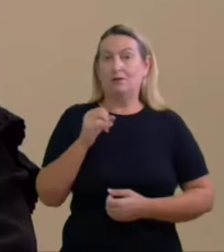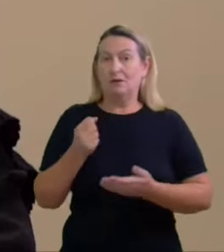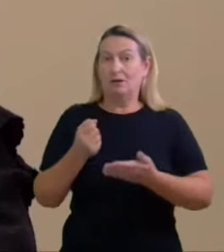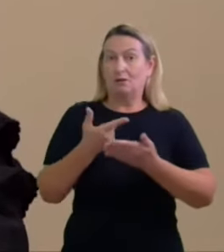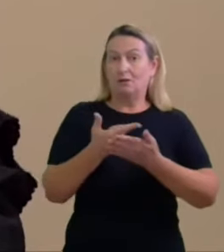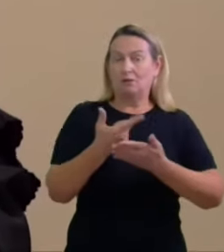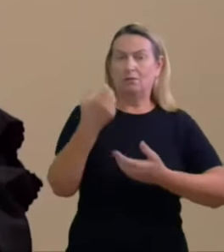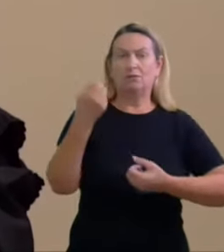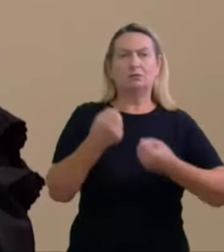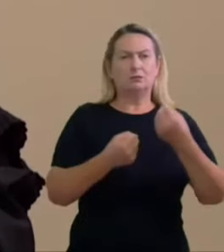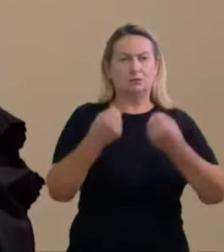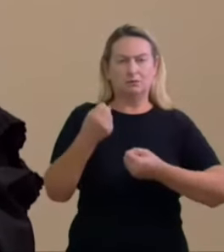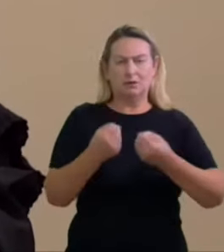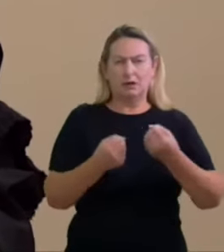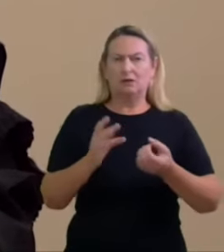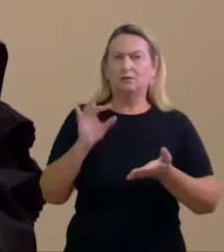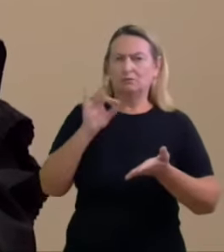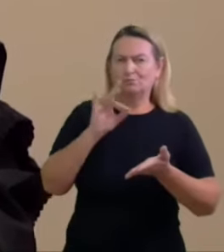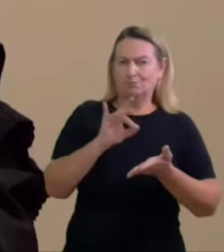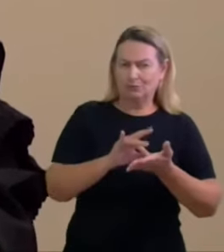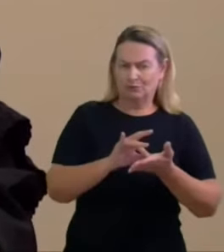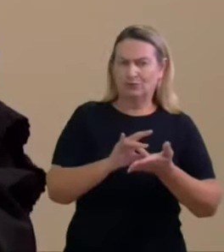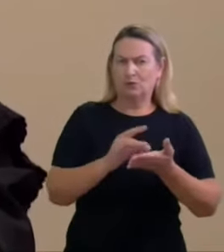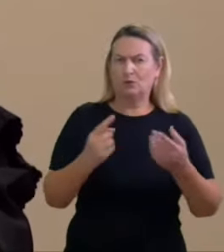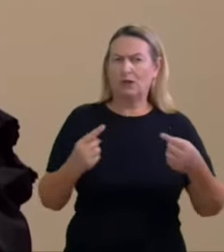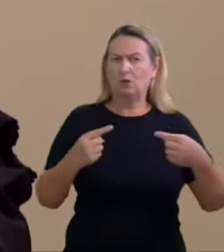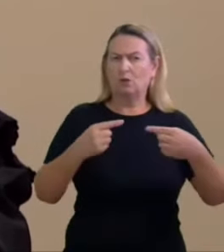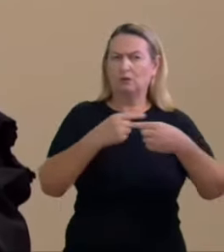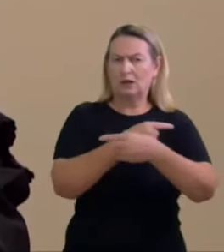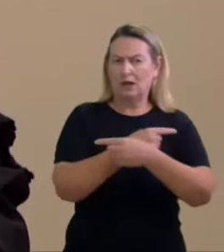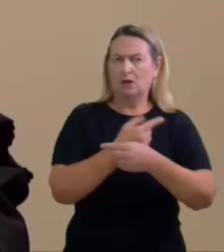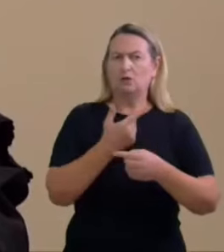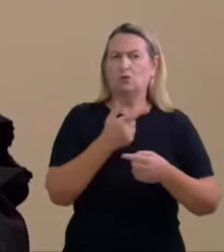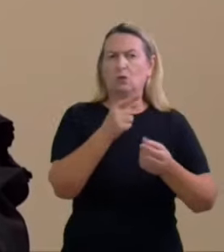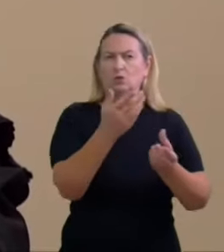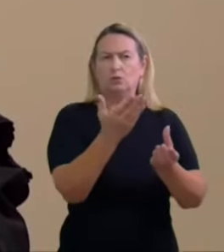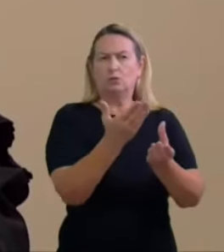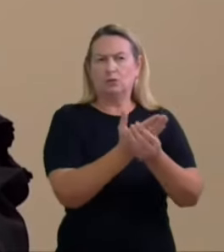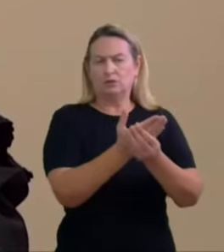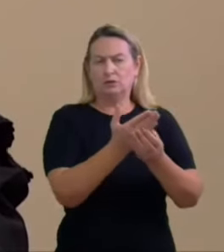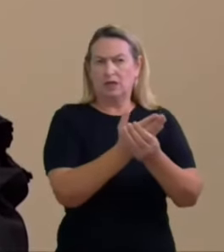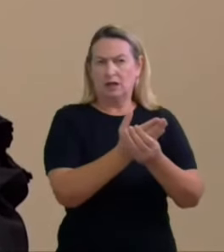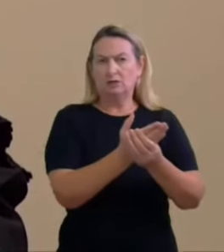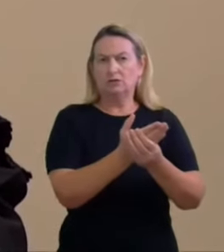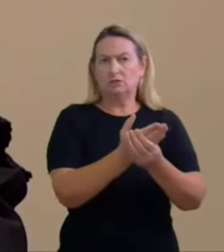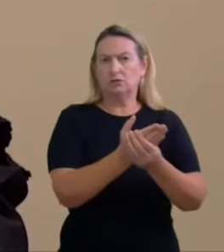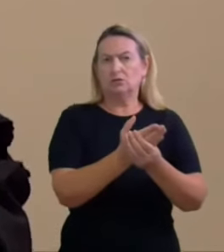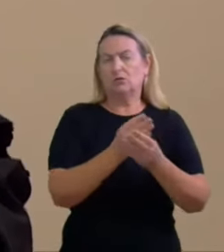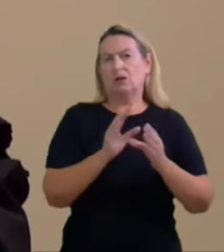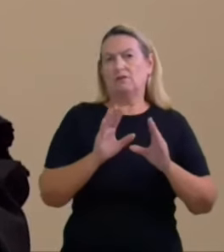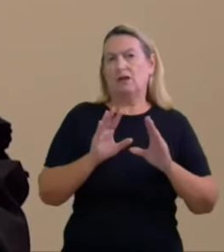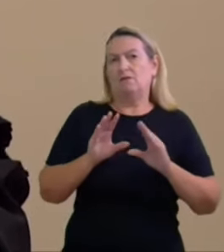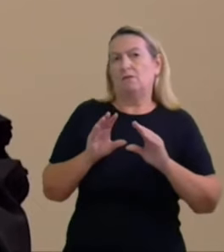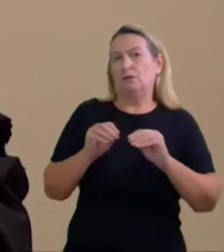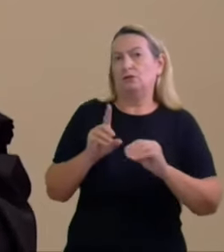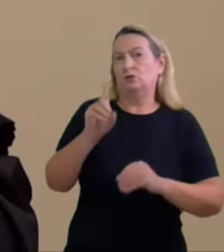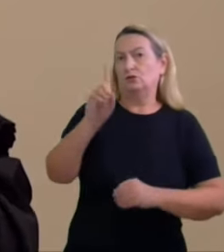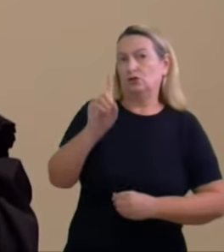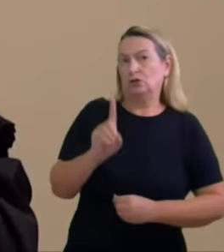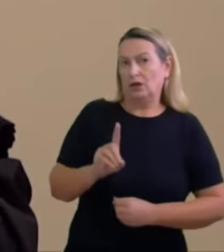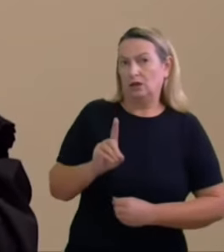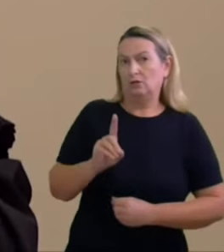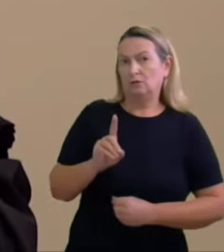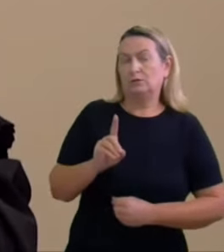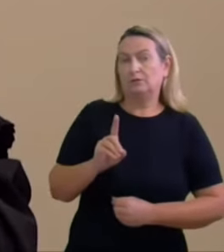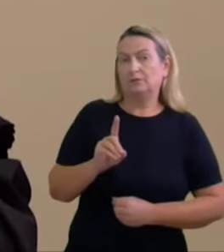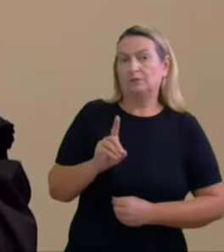fosse precisamente o fato controverso de um outro processo de um dado processo a influir no direito de terceiro como aqui e se